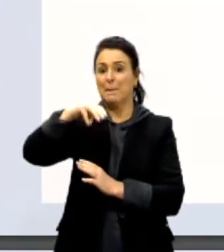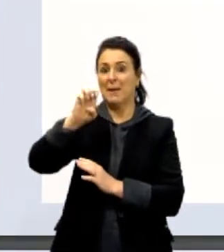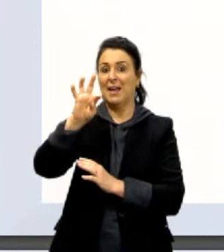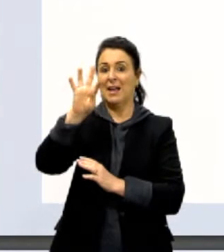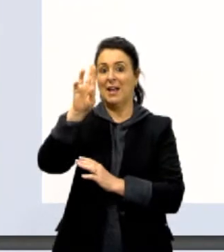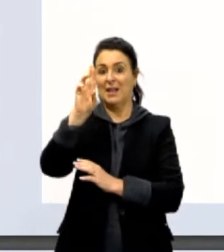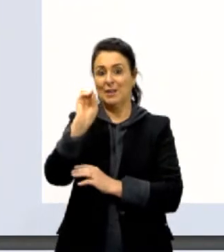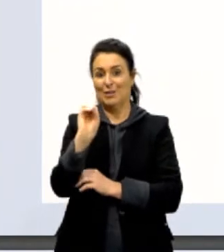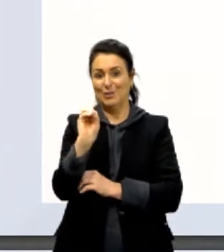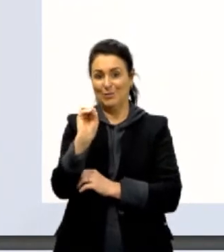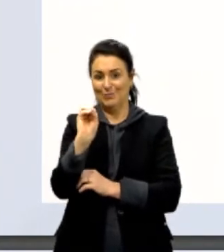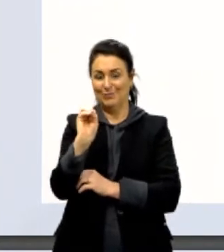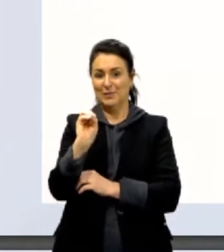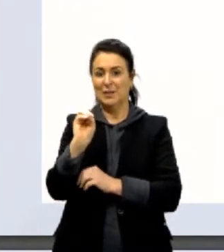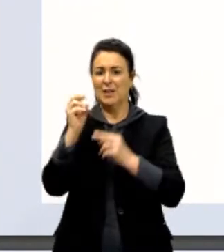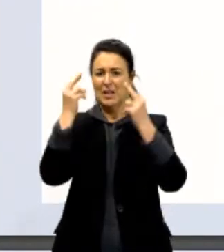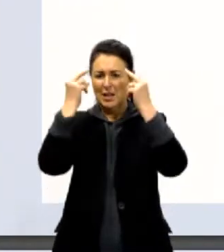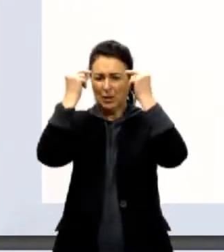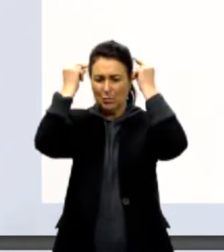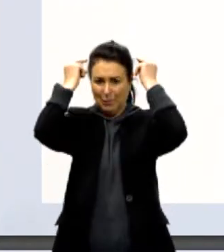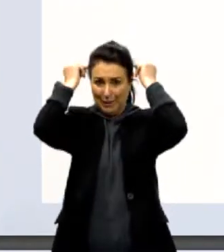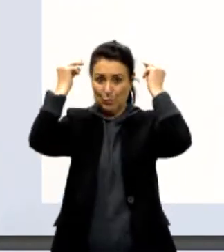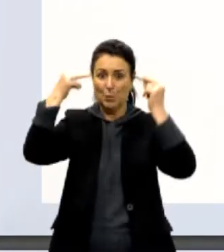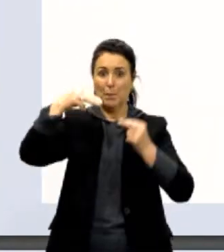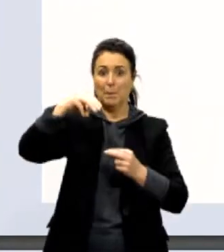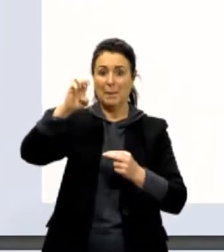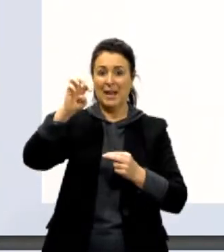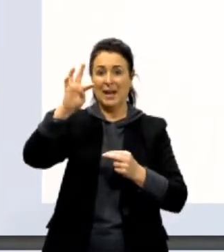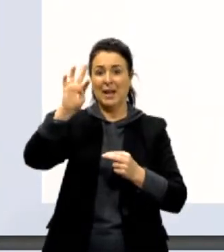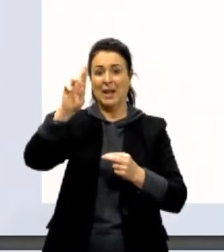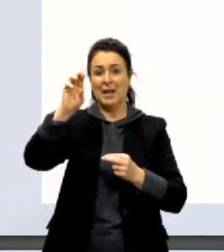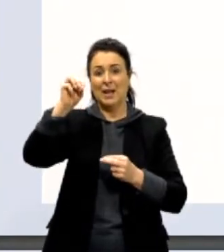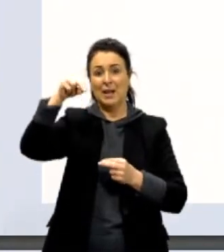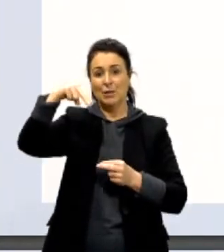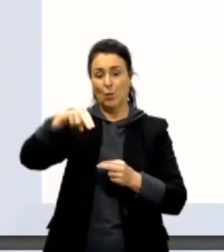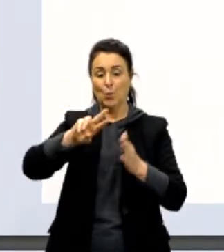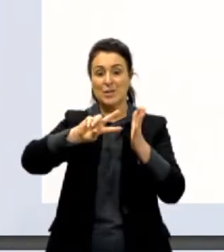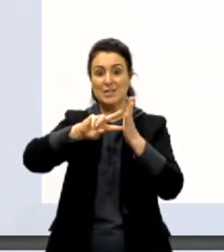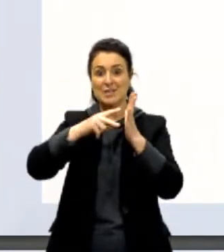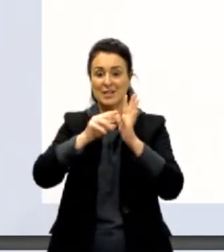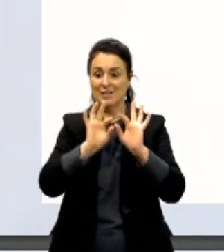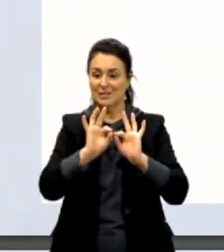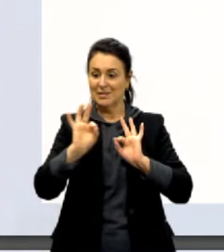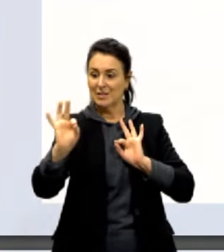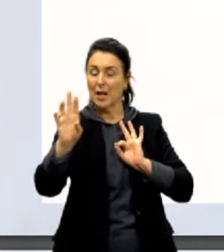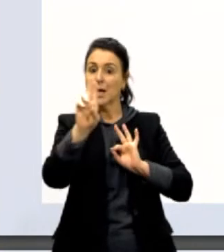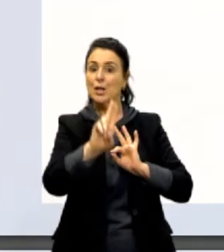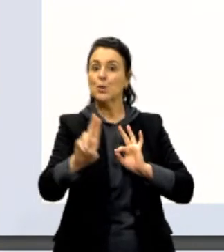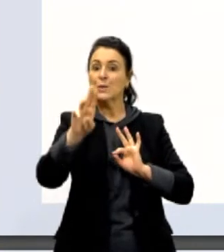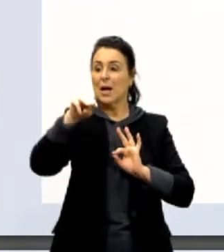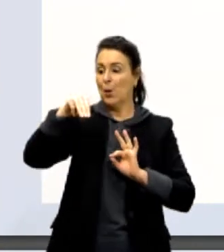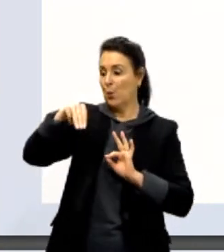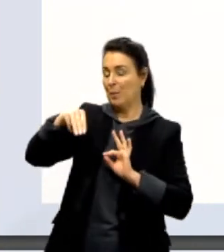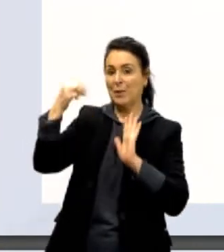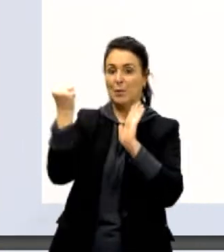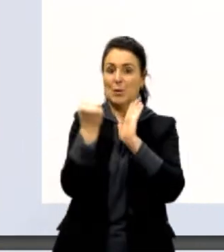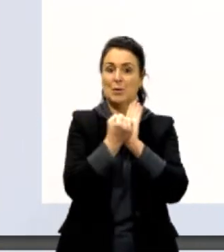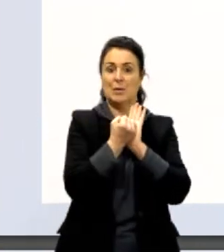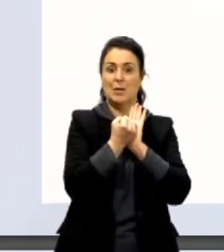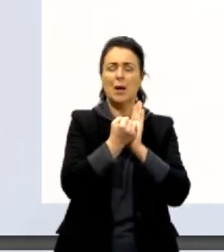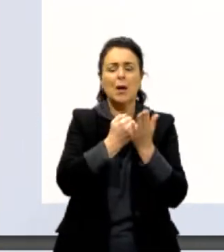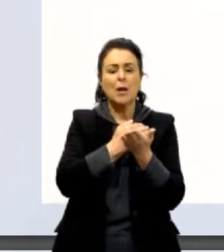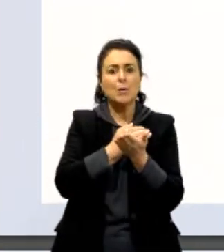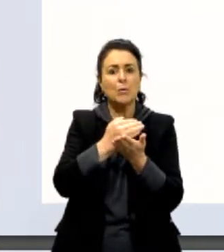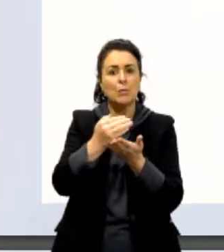que vem do grego metron, que significa medida, simbolizado pela letra M. A partir desse momento,